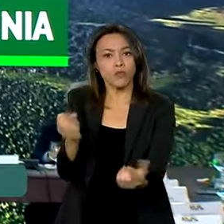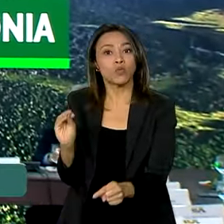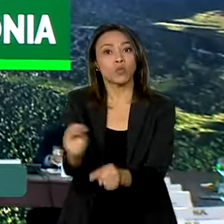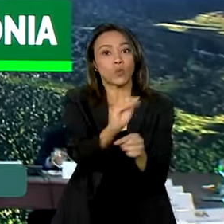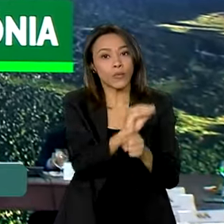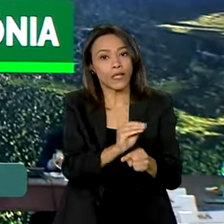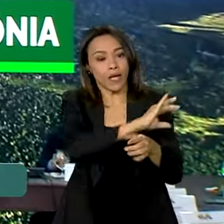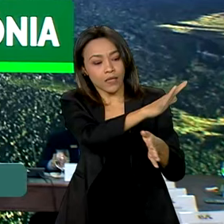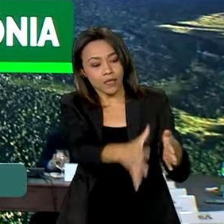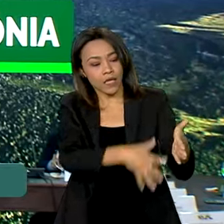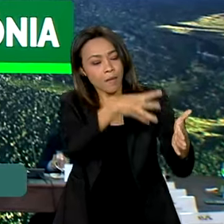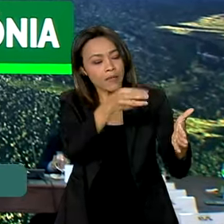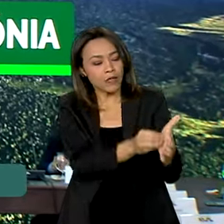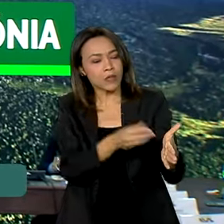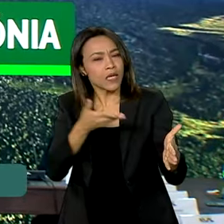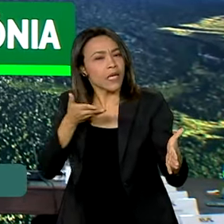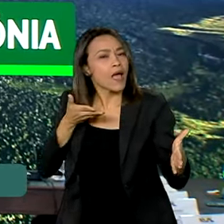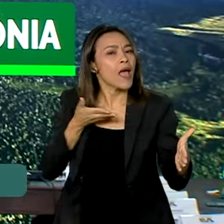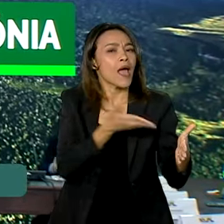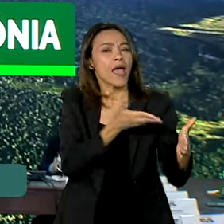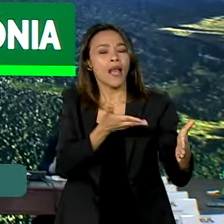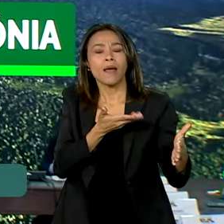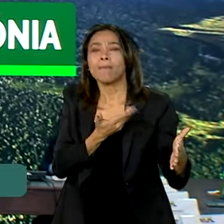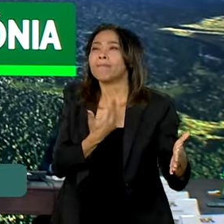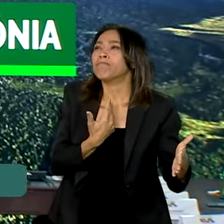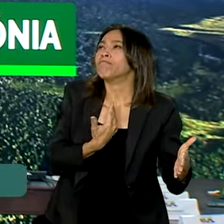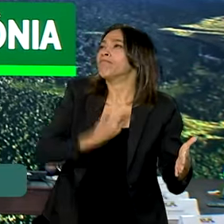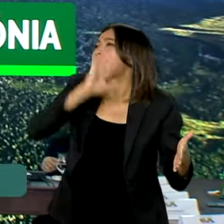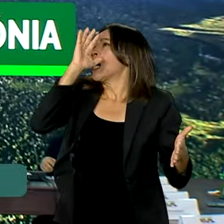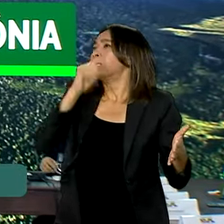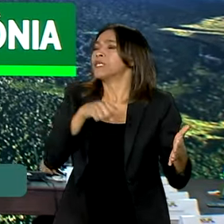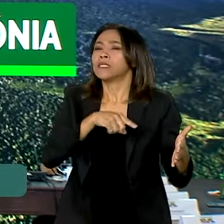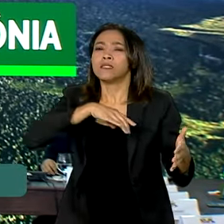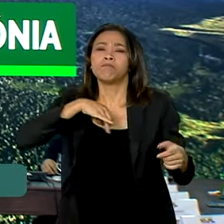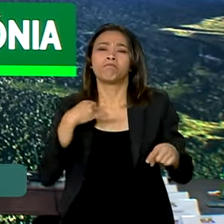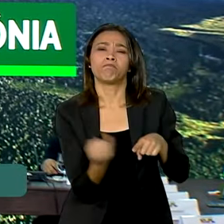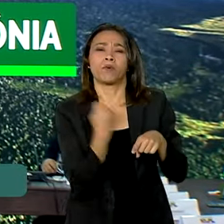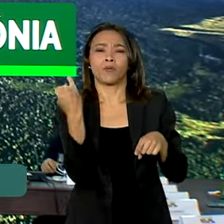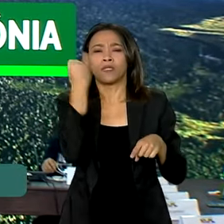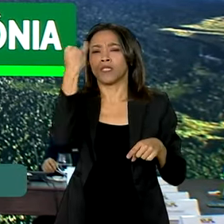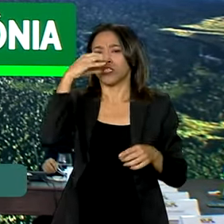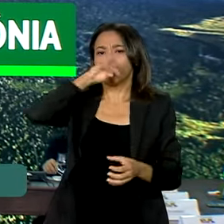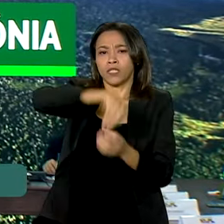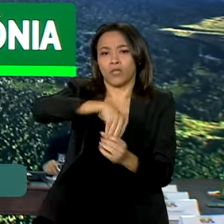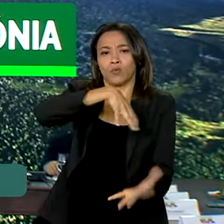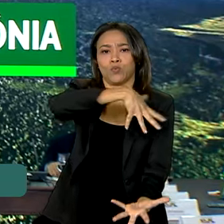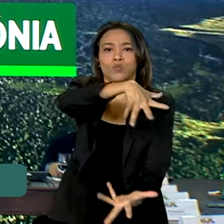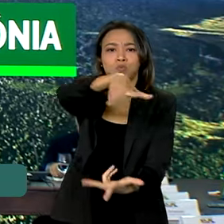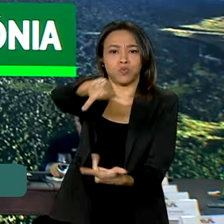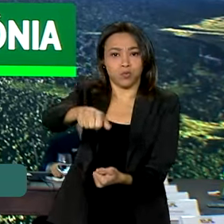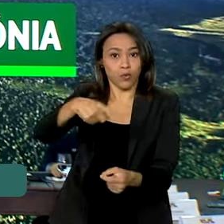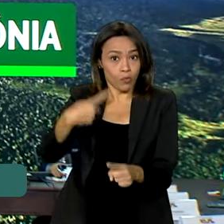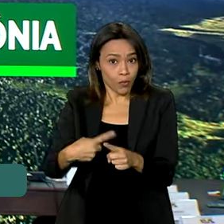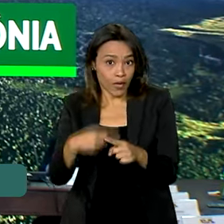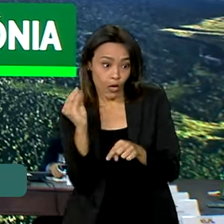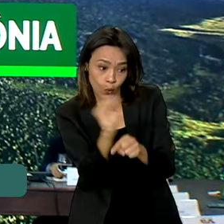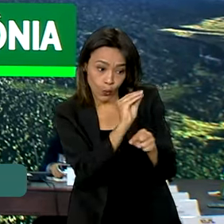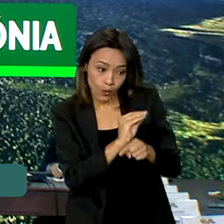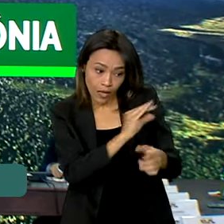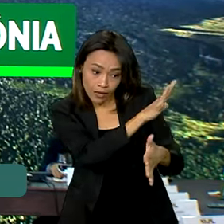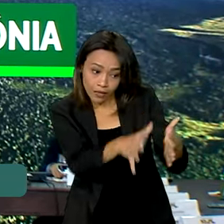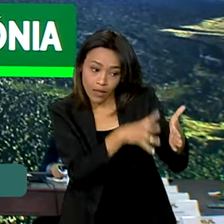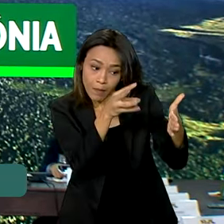Amazônia como se ela fosse a coisa mais importante existente no planeta Terra, porque cuidar da Amazônia